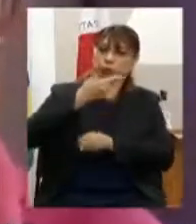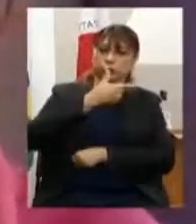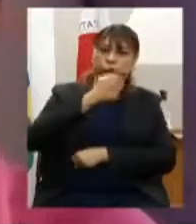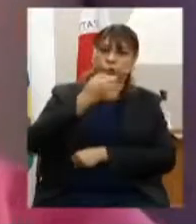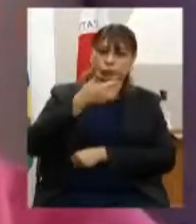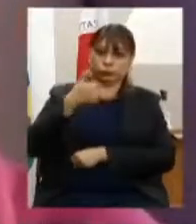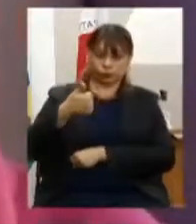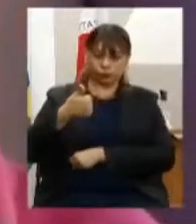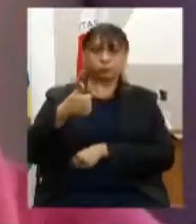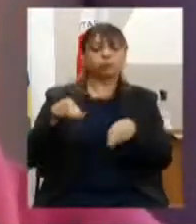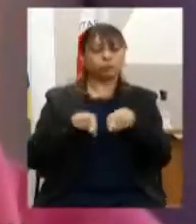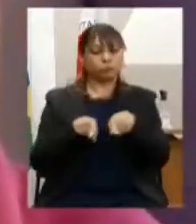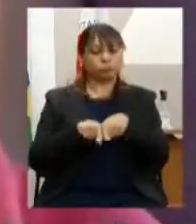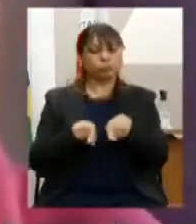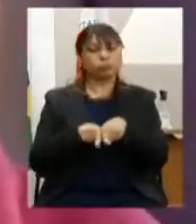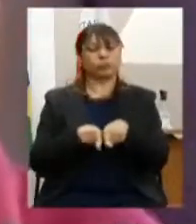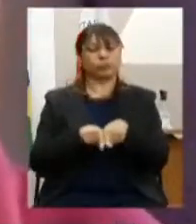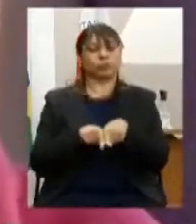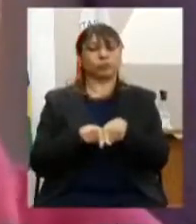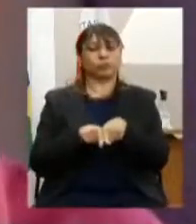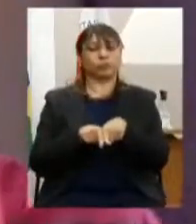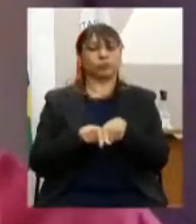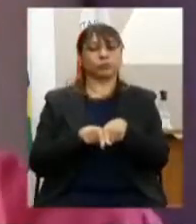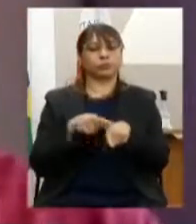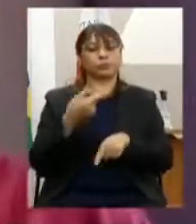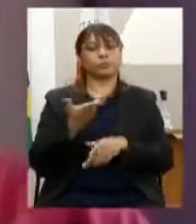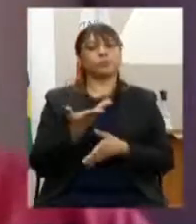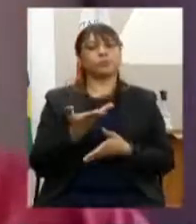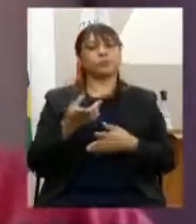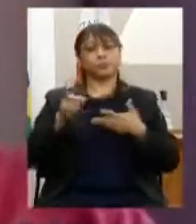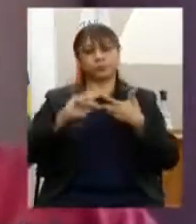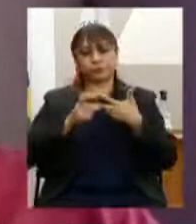ao Poder Executivo no âmbito dos programas.